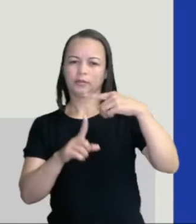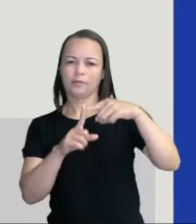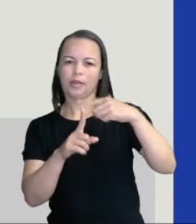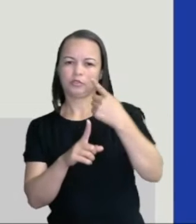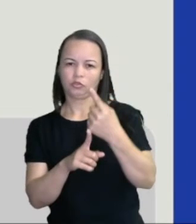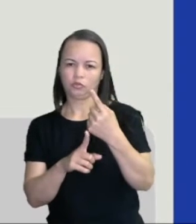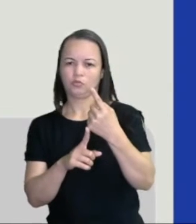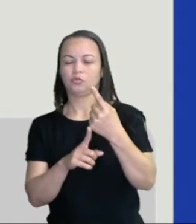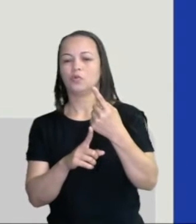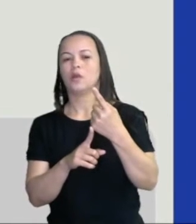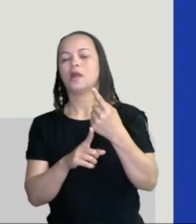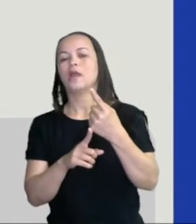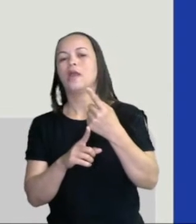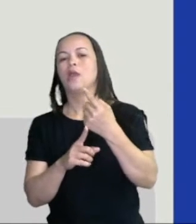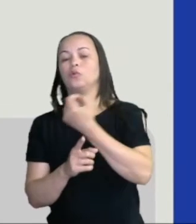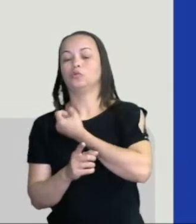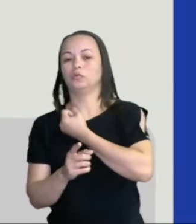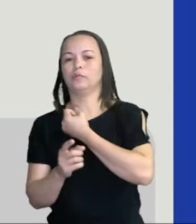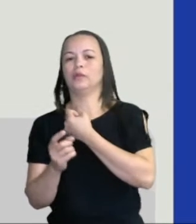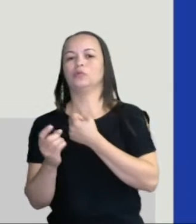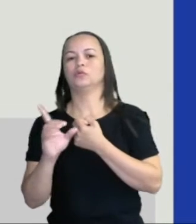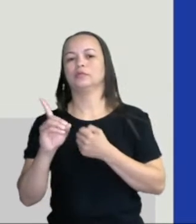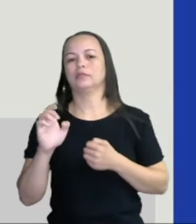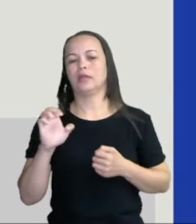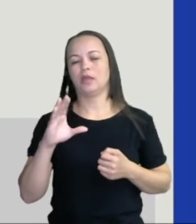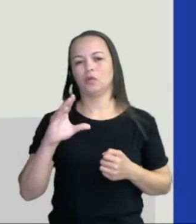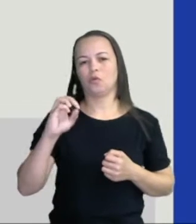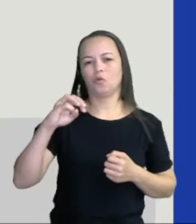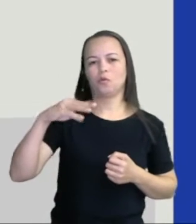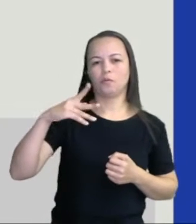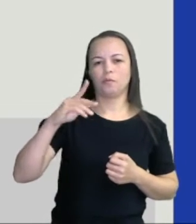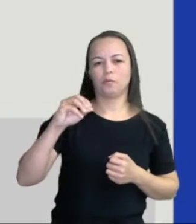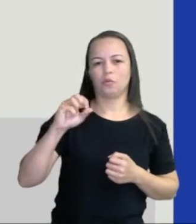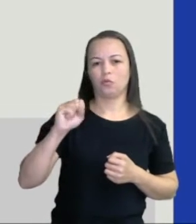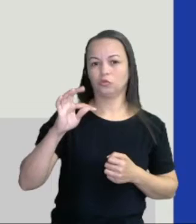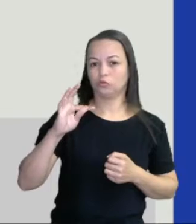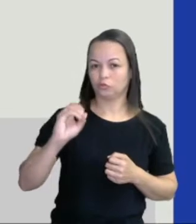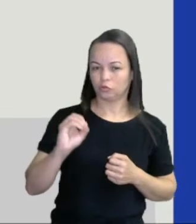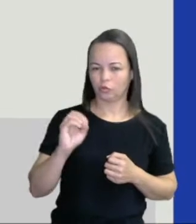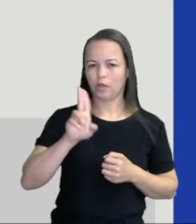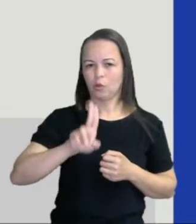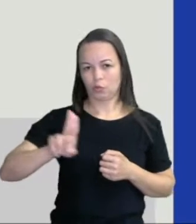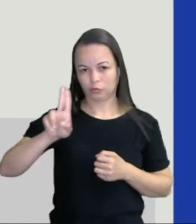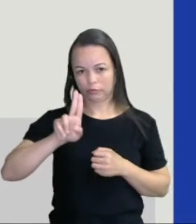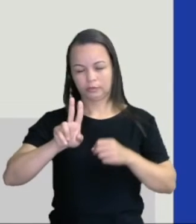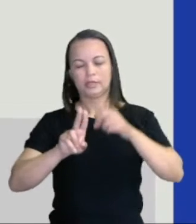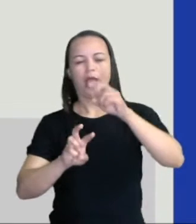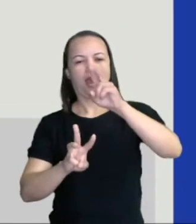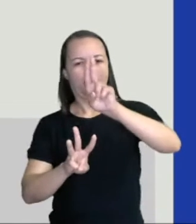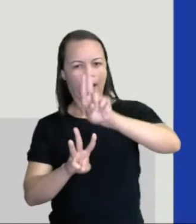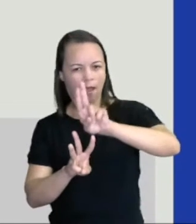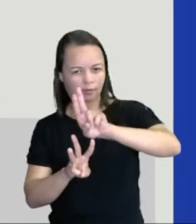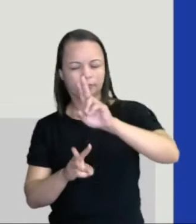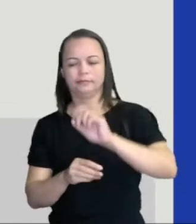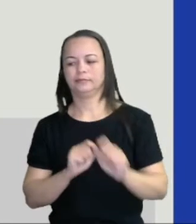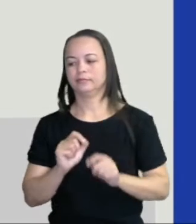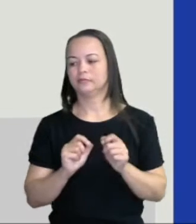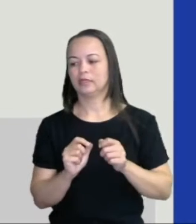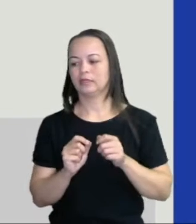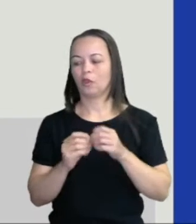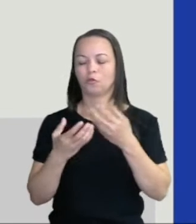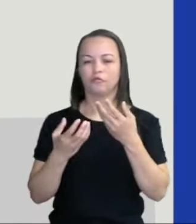decomposto em unidades, certo? Então, aí temos número composto 41. Fiz a